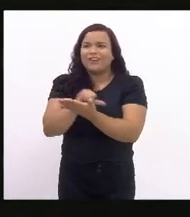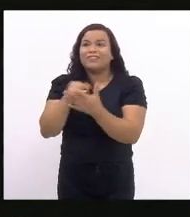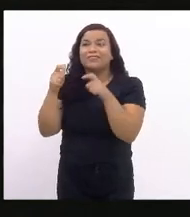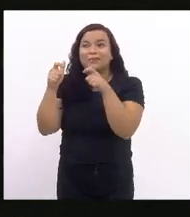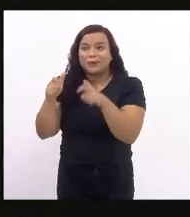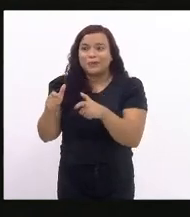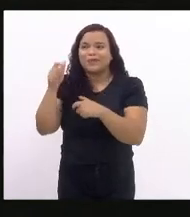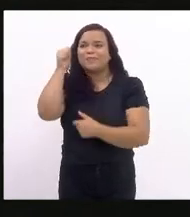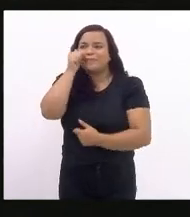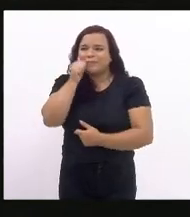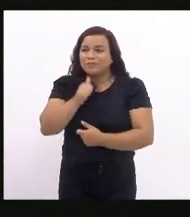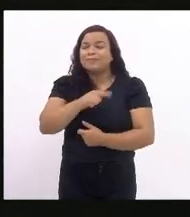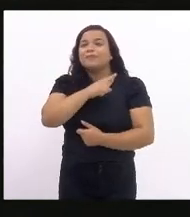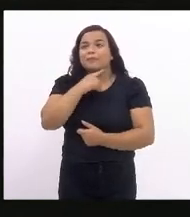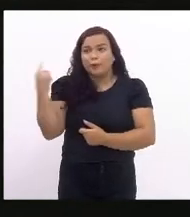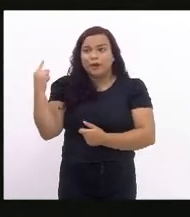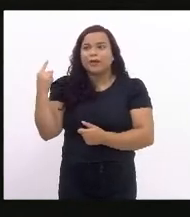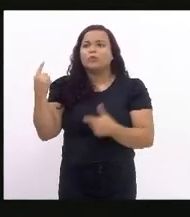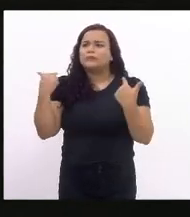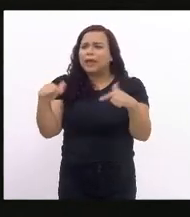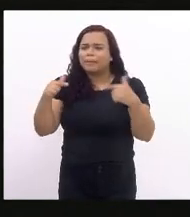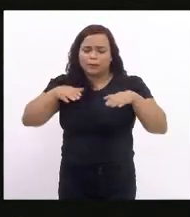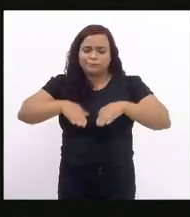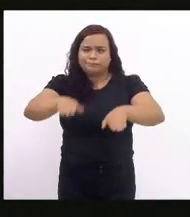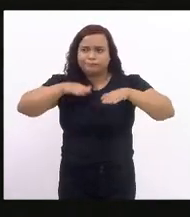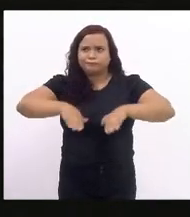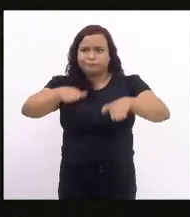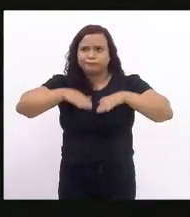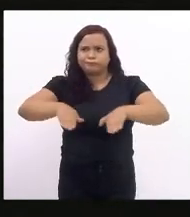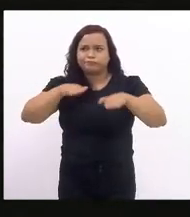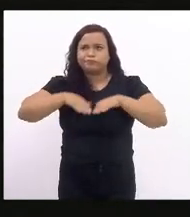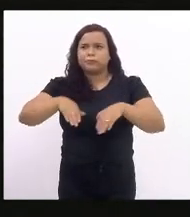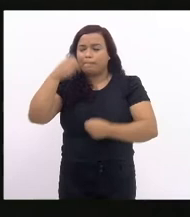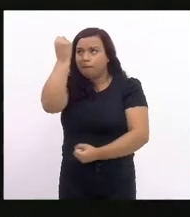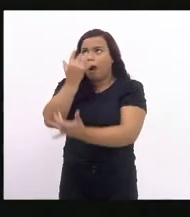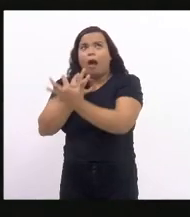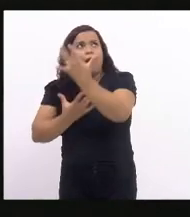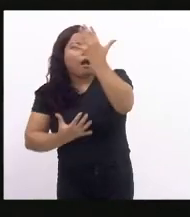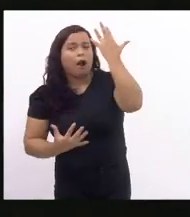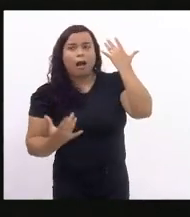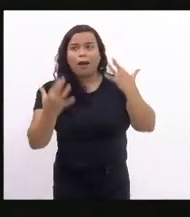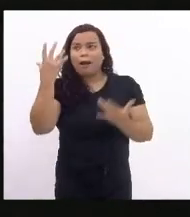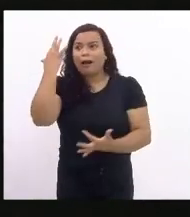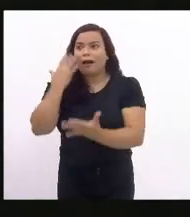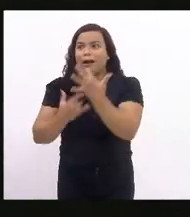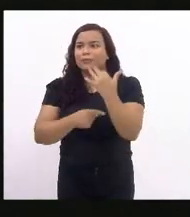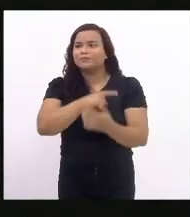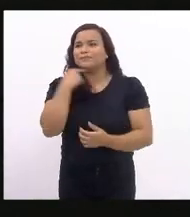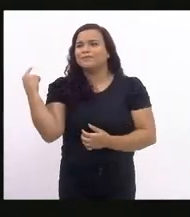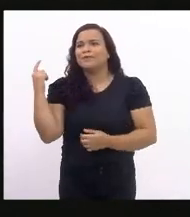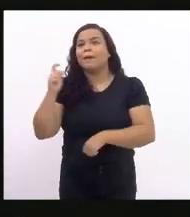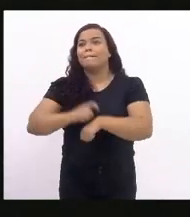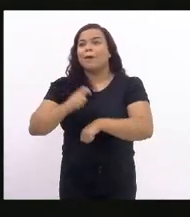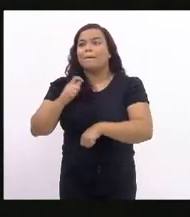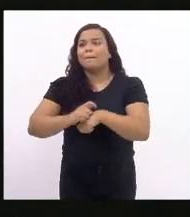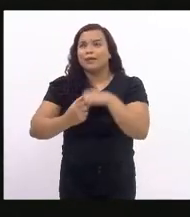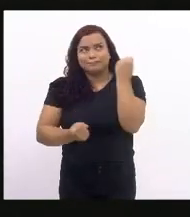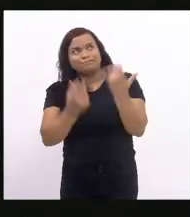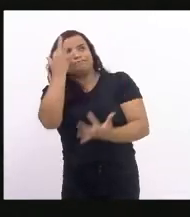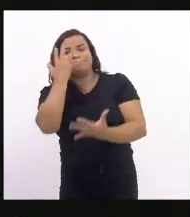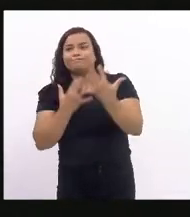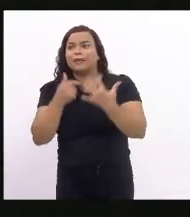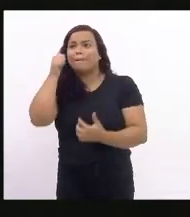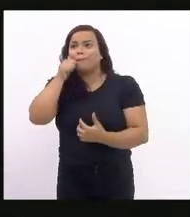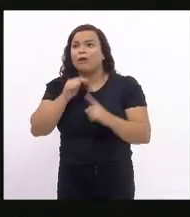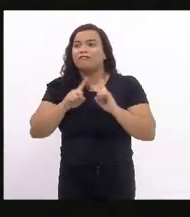mulheres eram trabalhadoras daquela fábrica e que no momento do incêndio, quando não